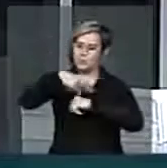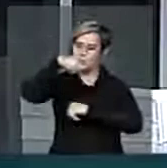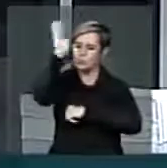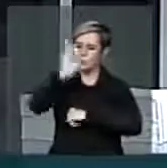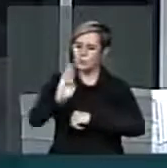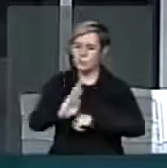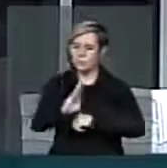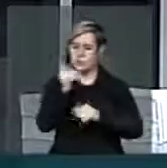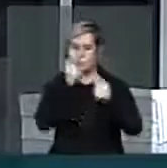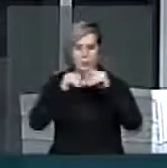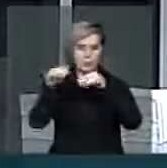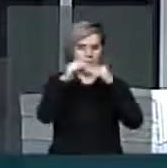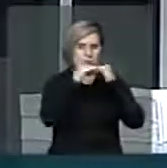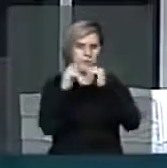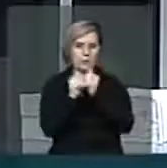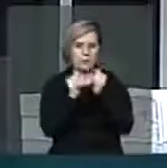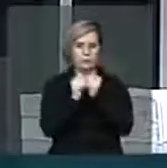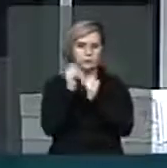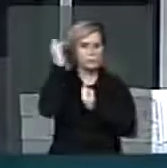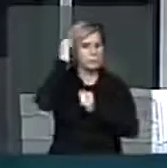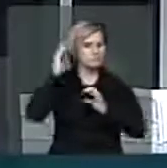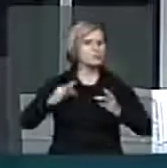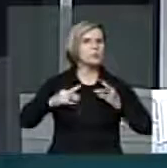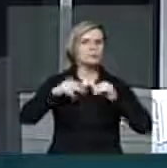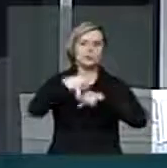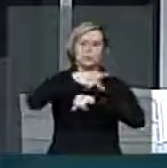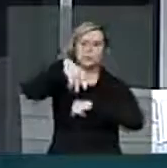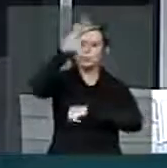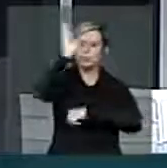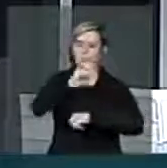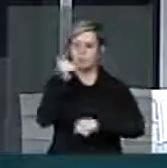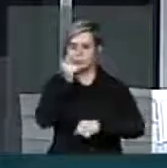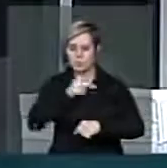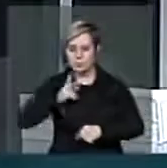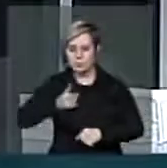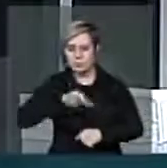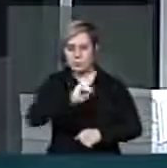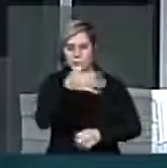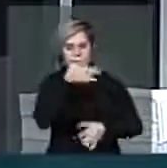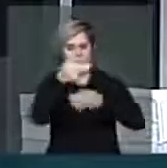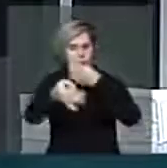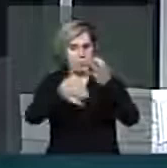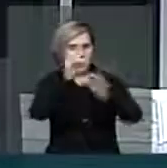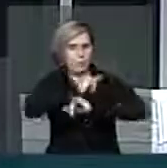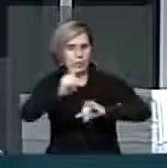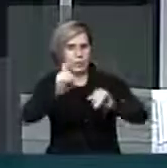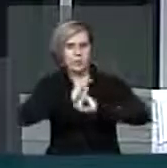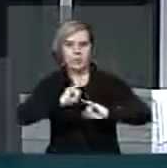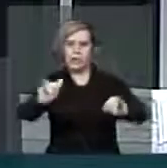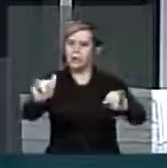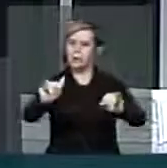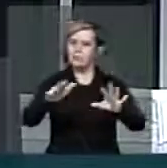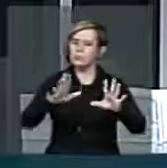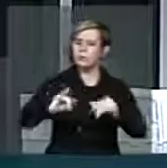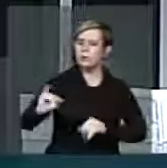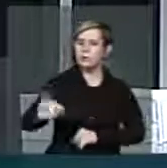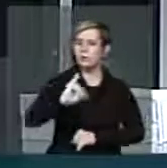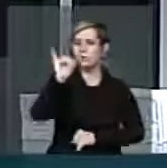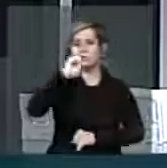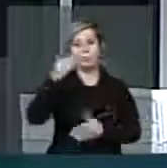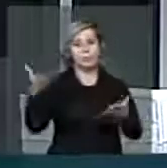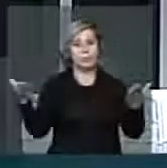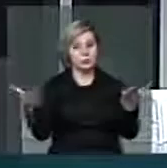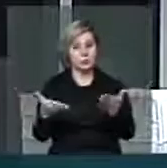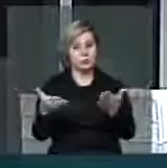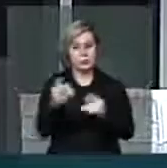pagar um piso único para os radialistas de todo o Brasil para que eles continuem formando opinião e tendo esse papel tão importante que tem hoje